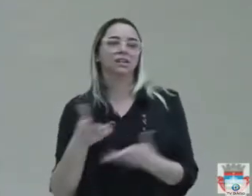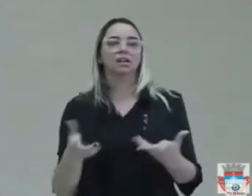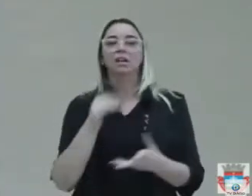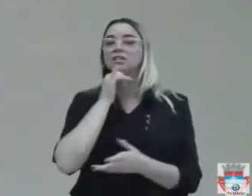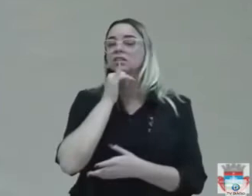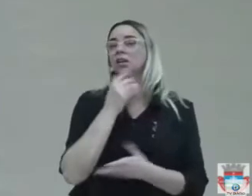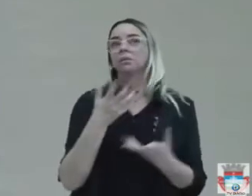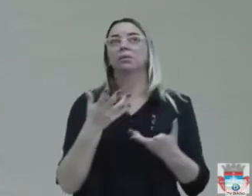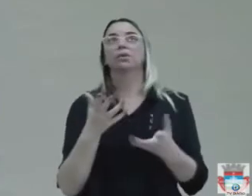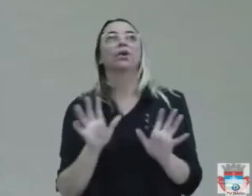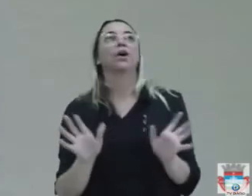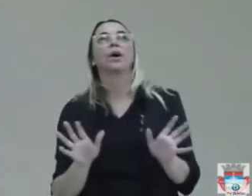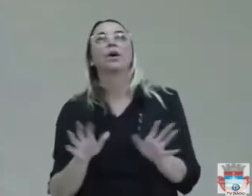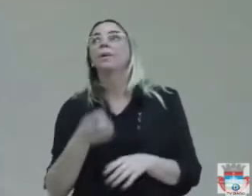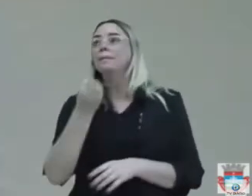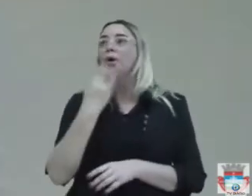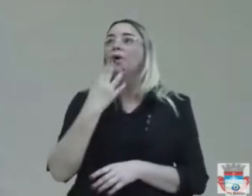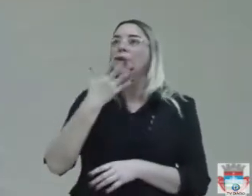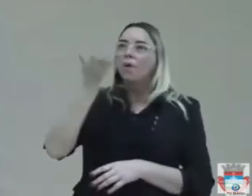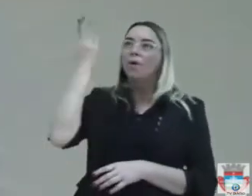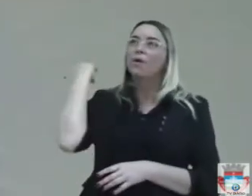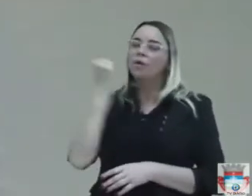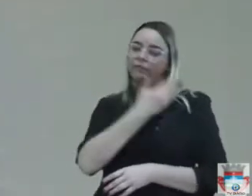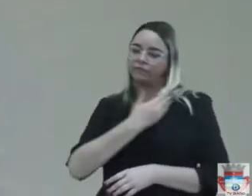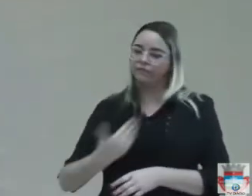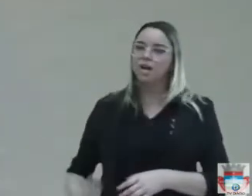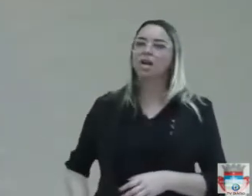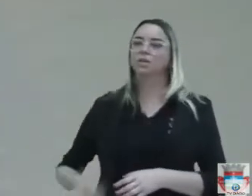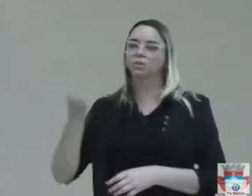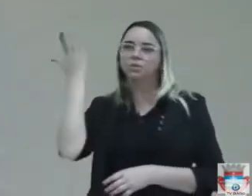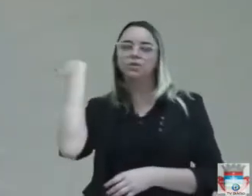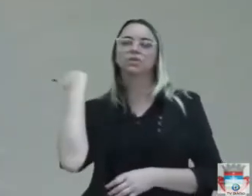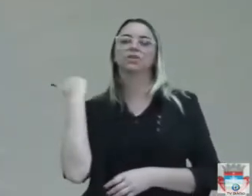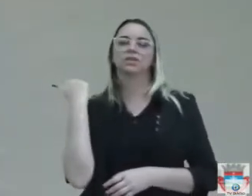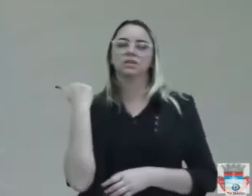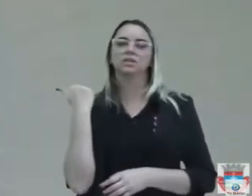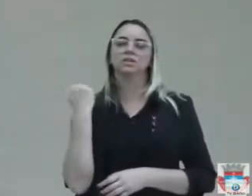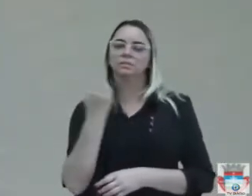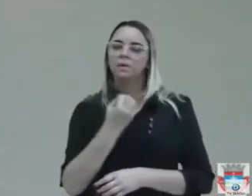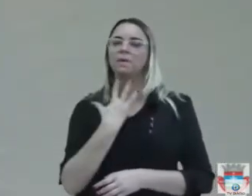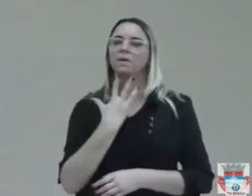anterior, tem que dar segmento, não tem que acabar.